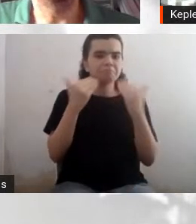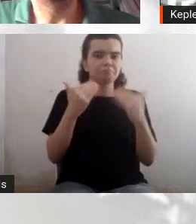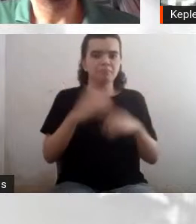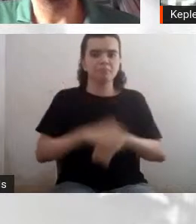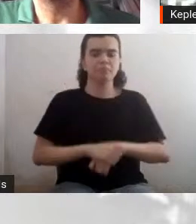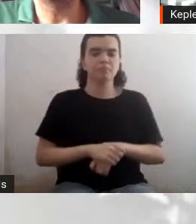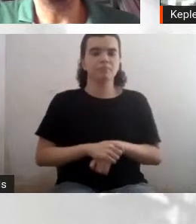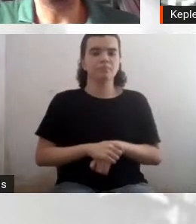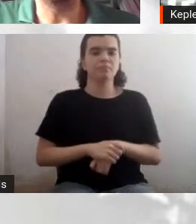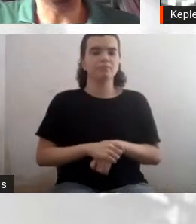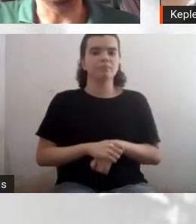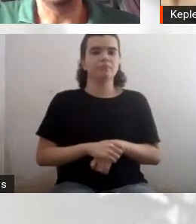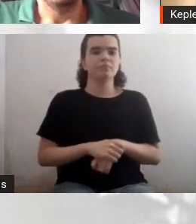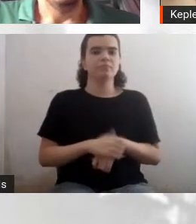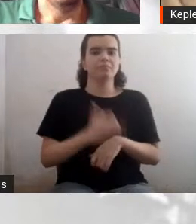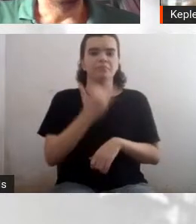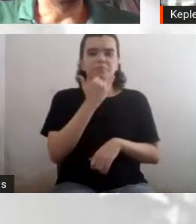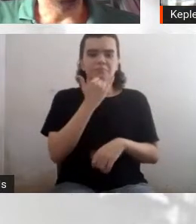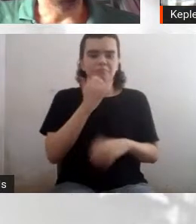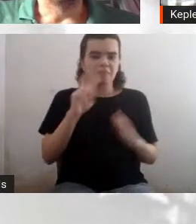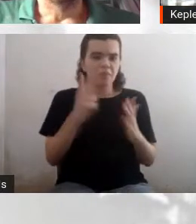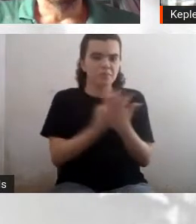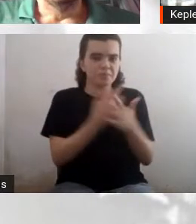Desculpa, teve um problema aqui.